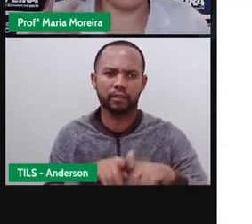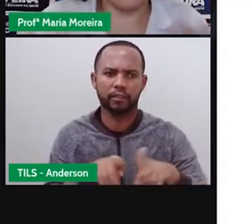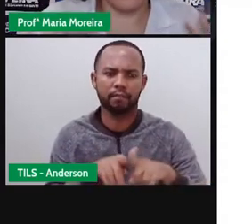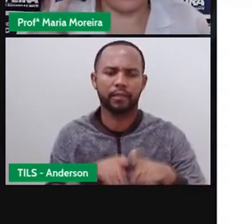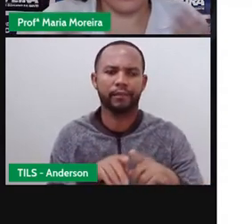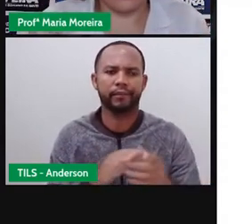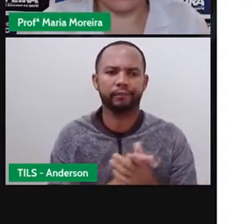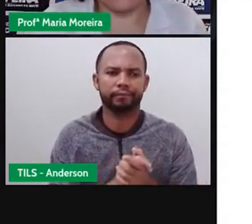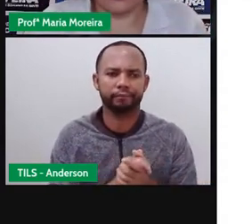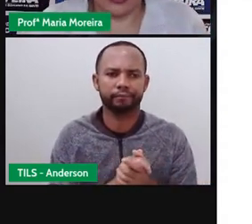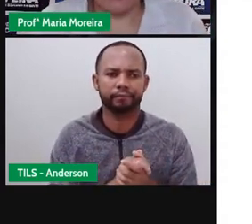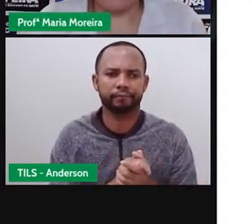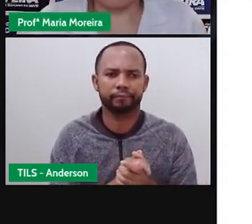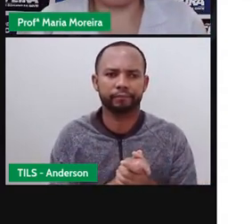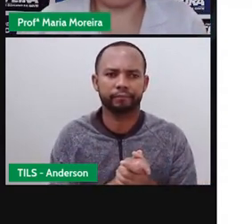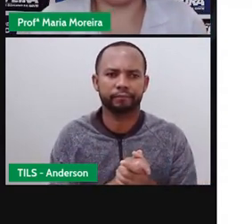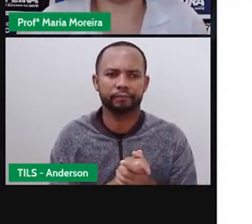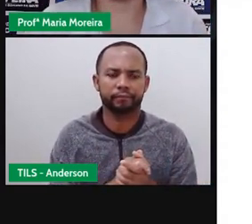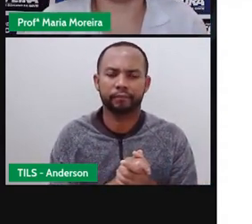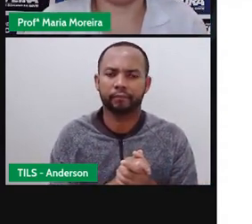várias, né?